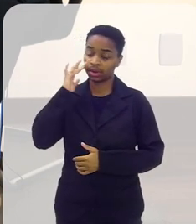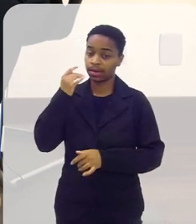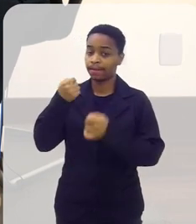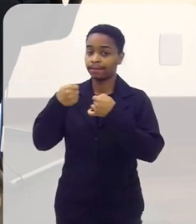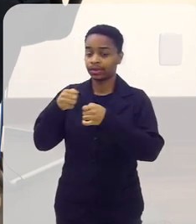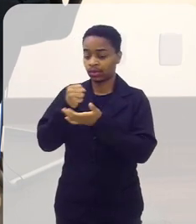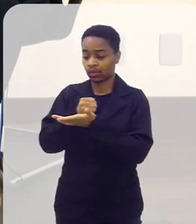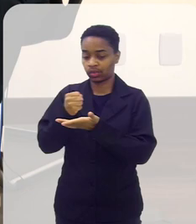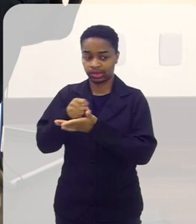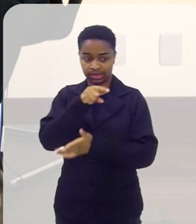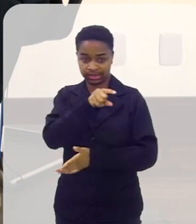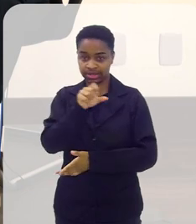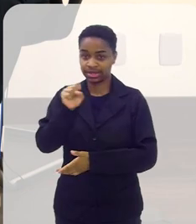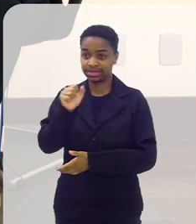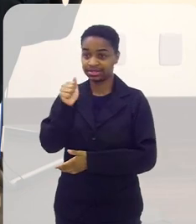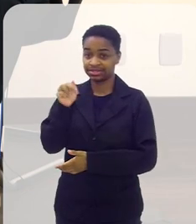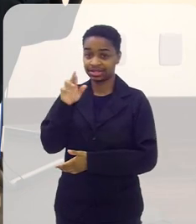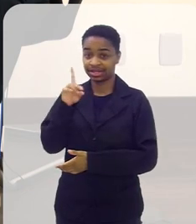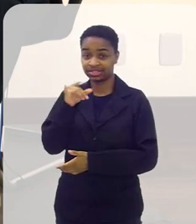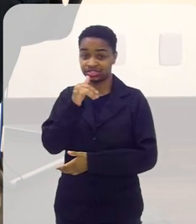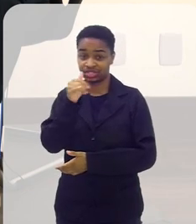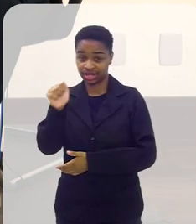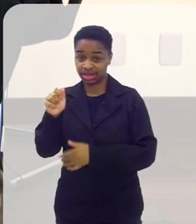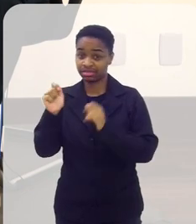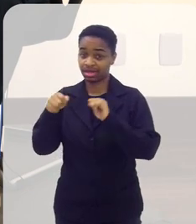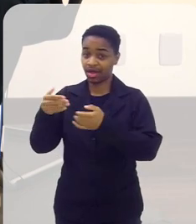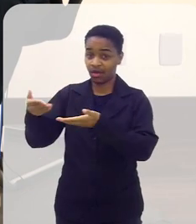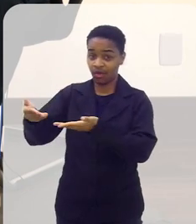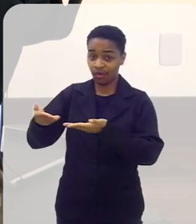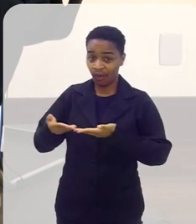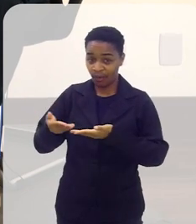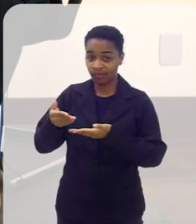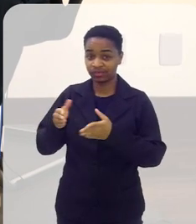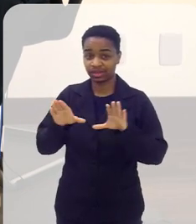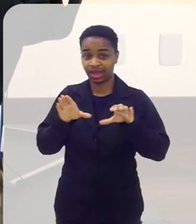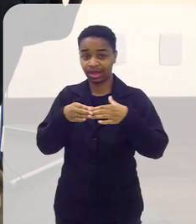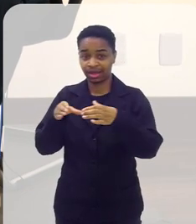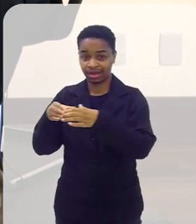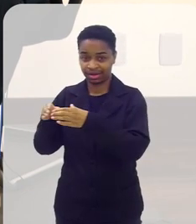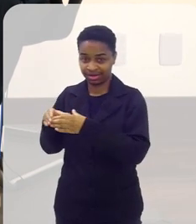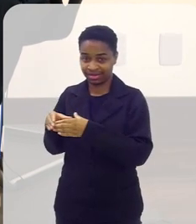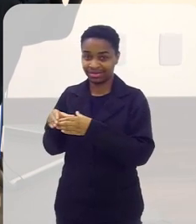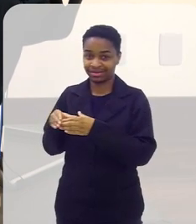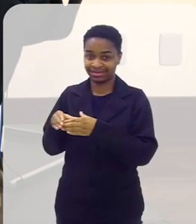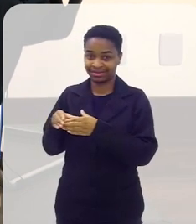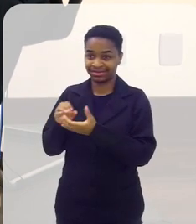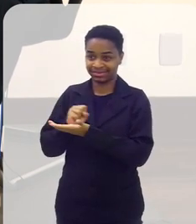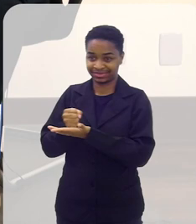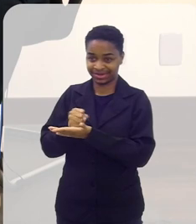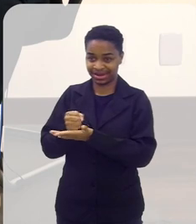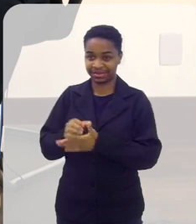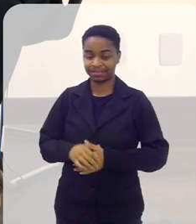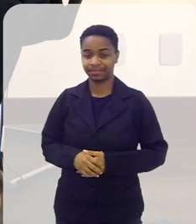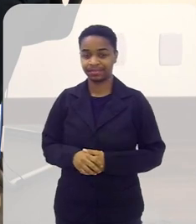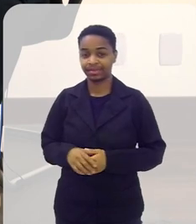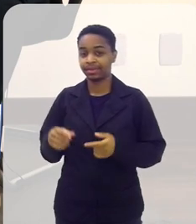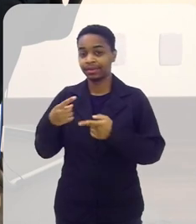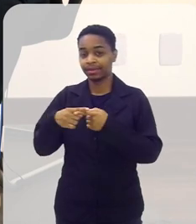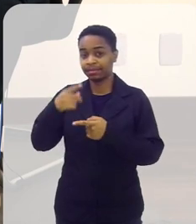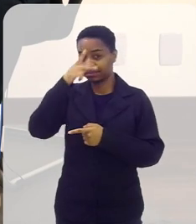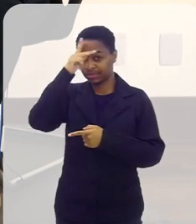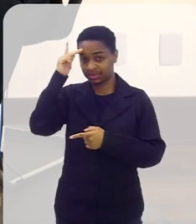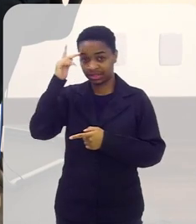acho que tem que contratar o Sardinha para fazer a chamada para o game